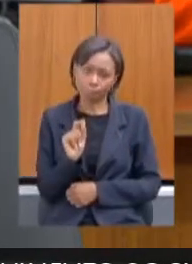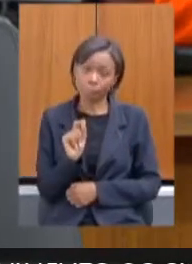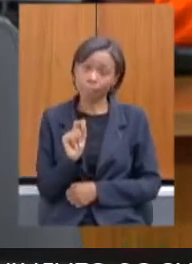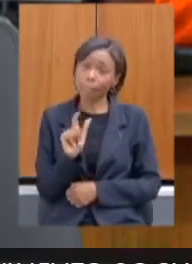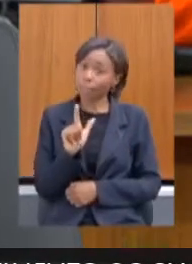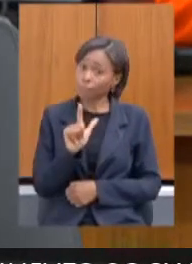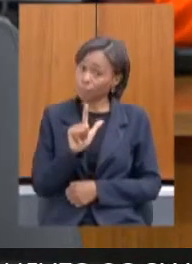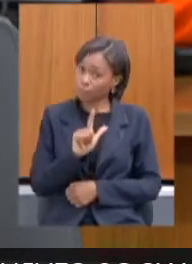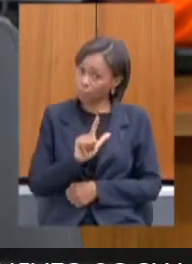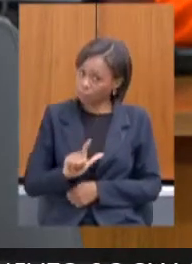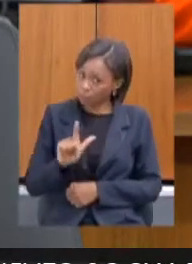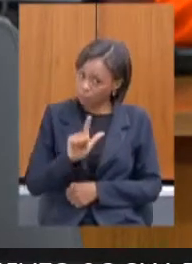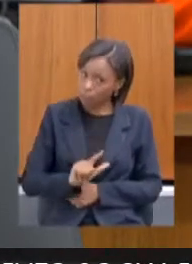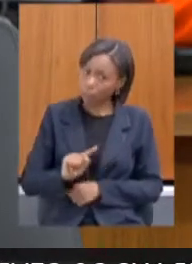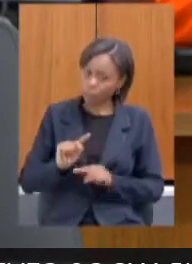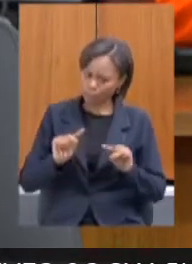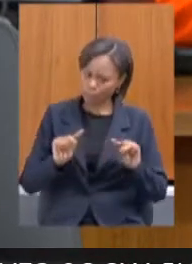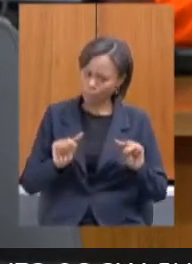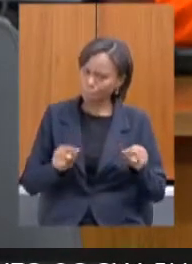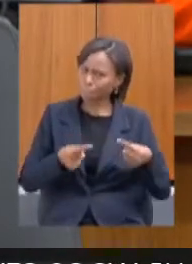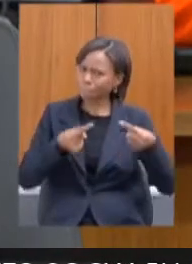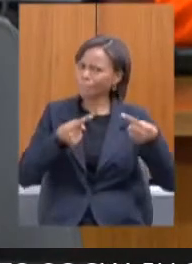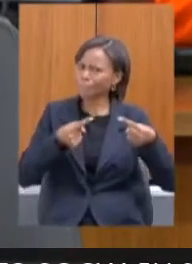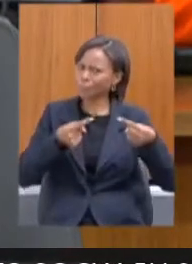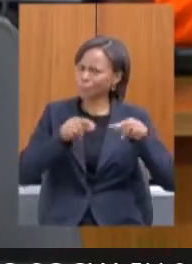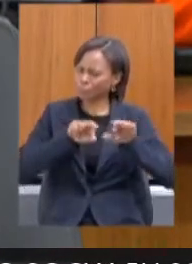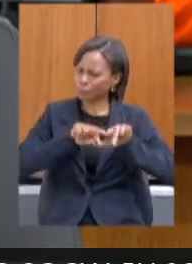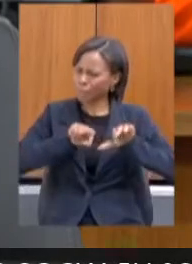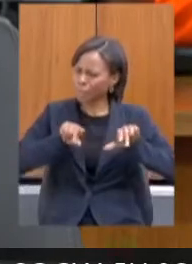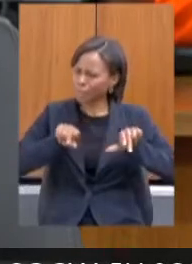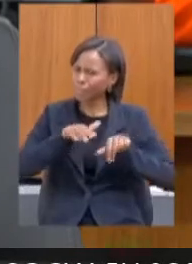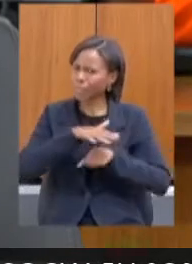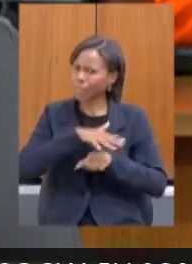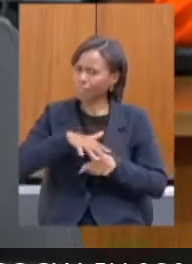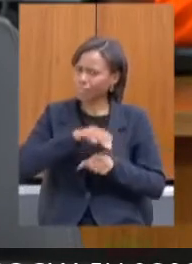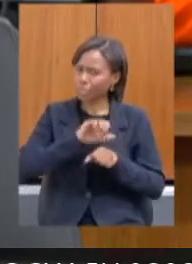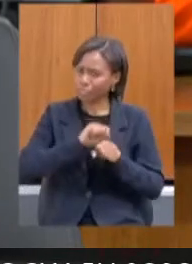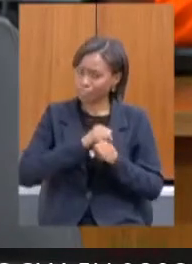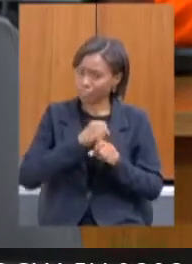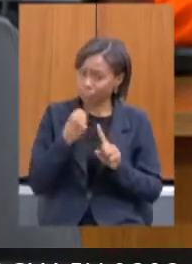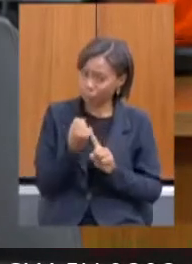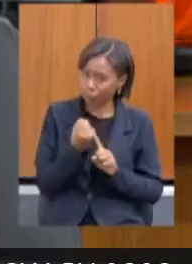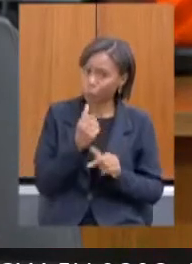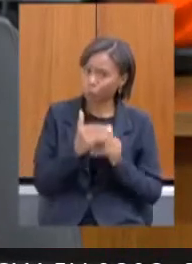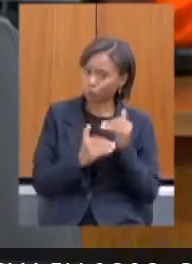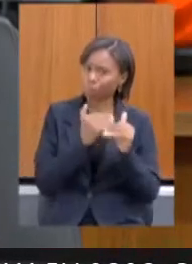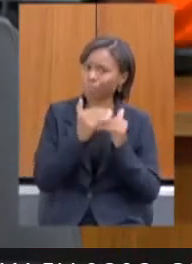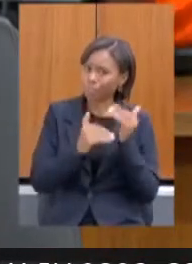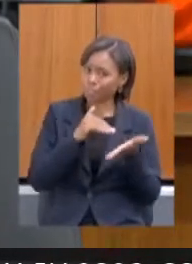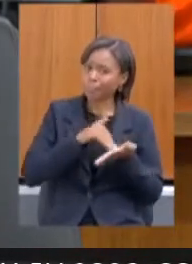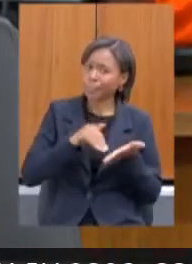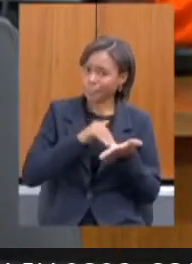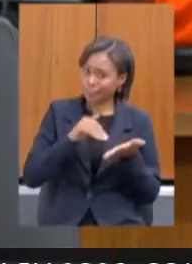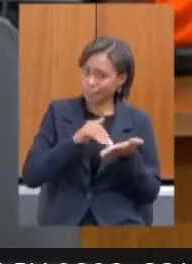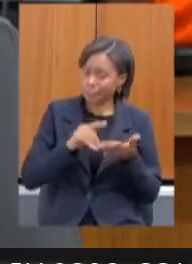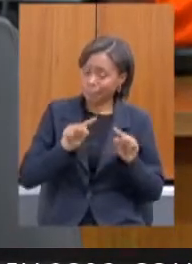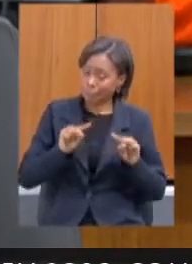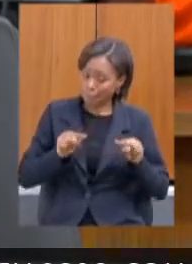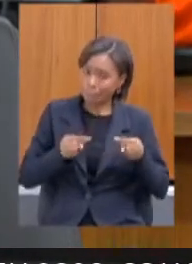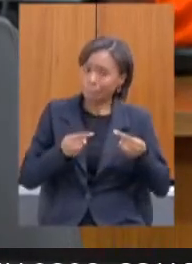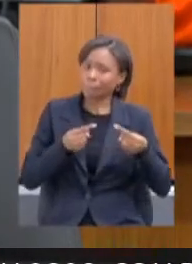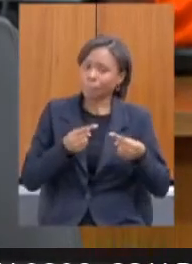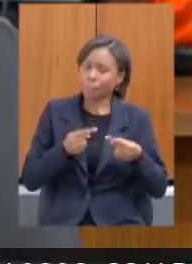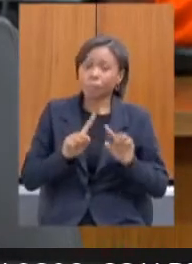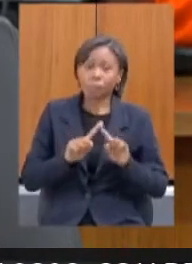que a gente tem uma série de desafios no desenvolvimento social, é uma pasta extremamente desafiadora, mas eu vejo muitos resultados